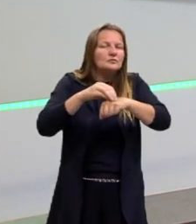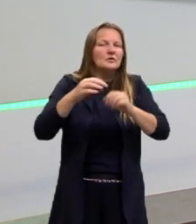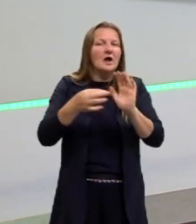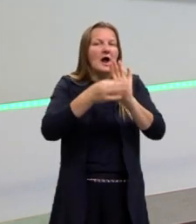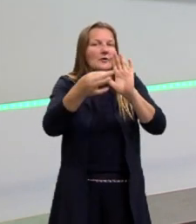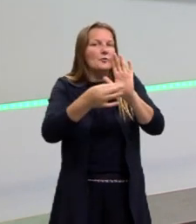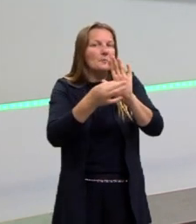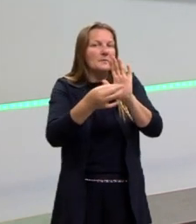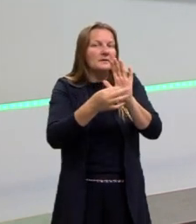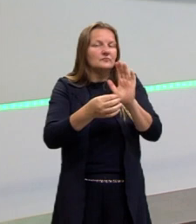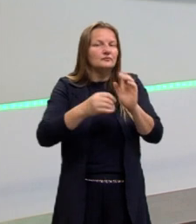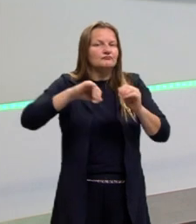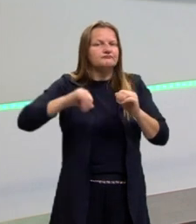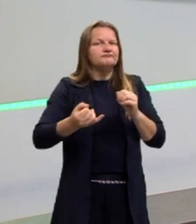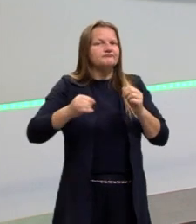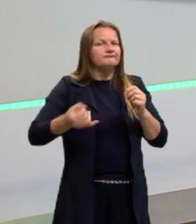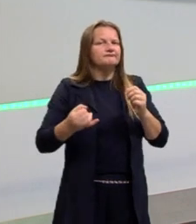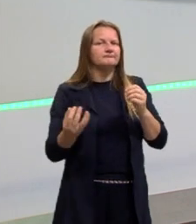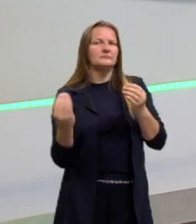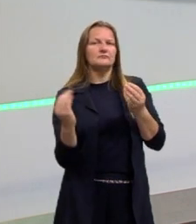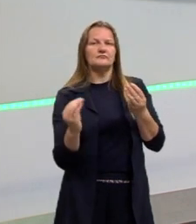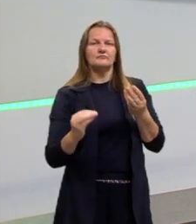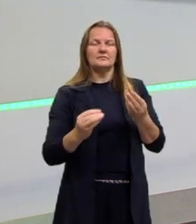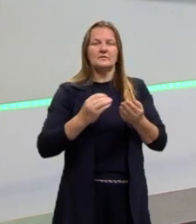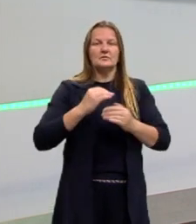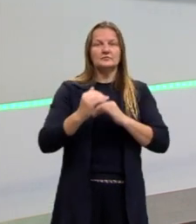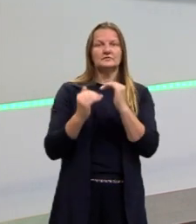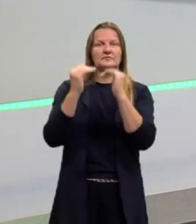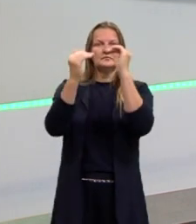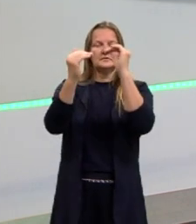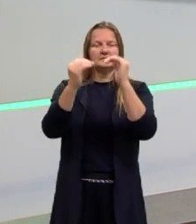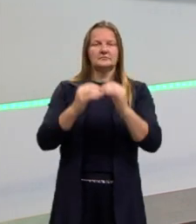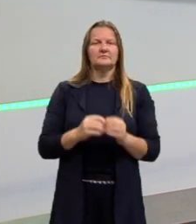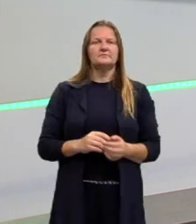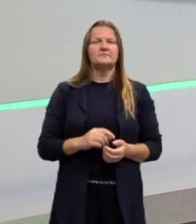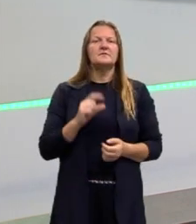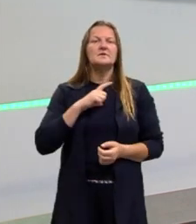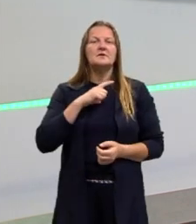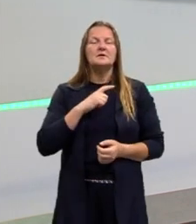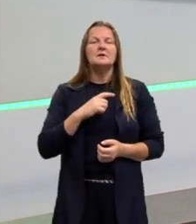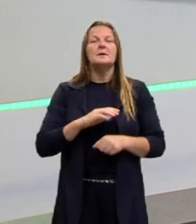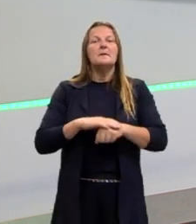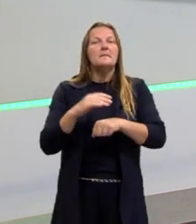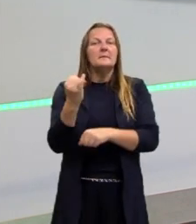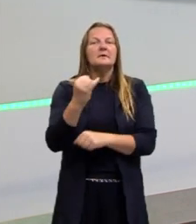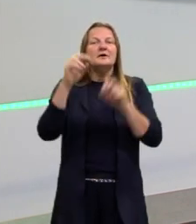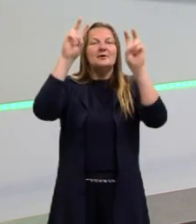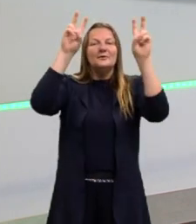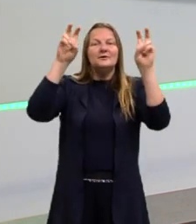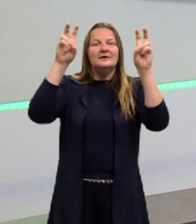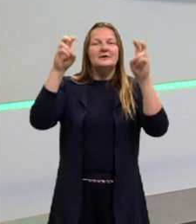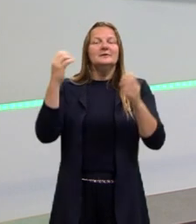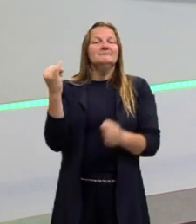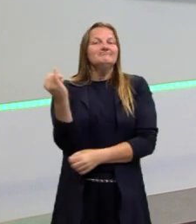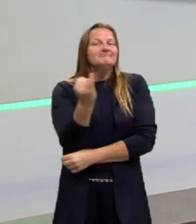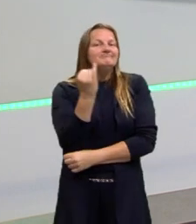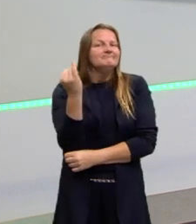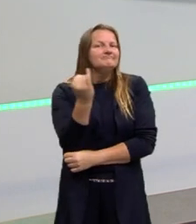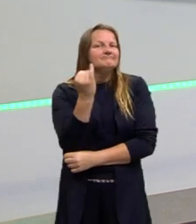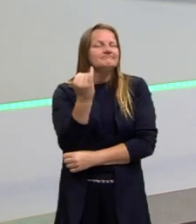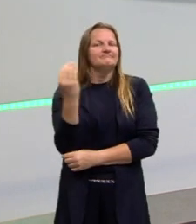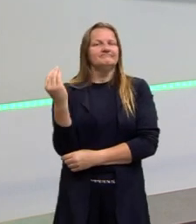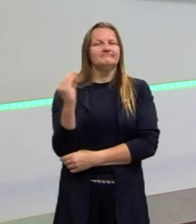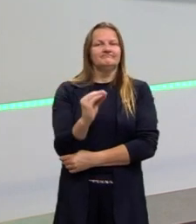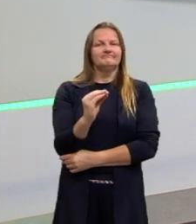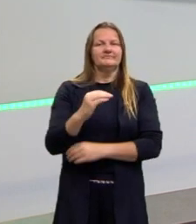que tu vai usar no teu desenvolvimento. E essa tese, ela vai falar do tema. Então, para que tu